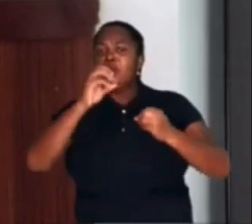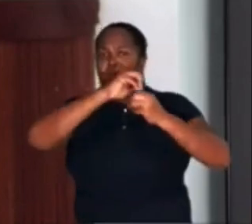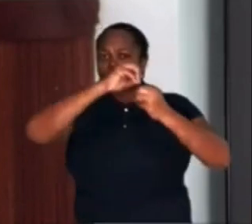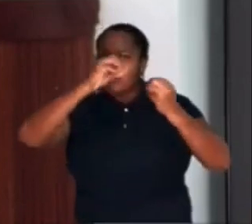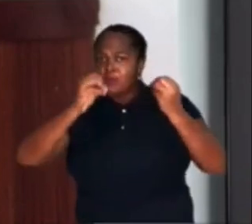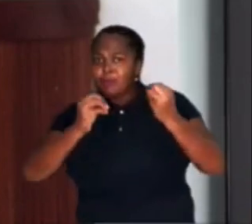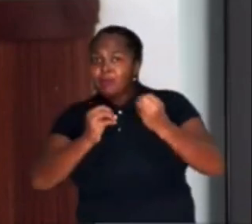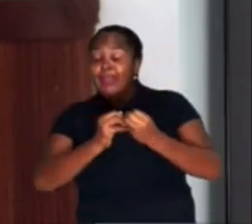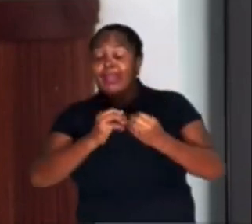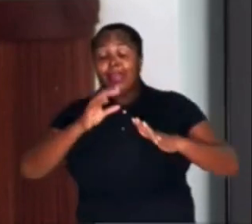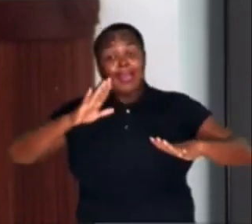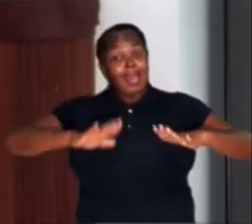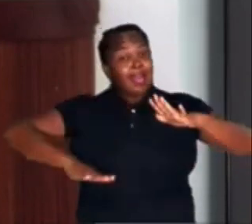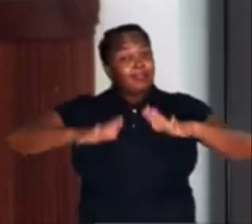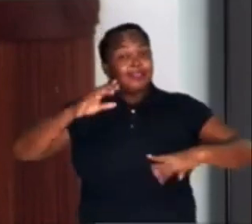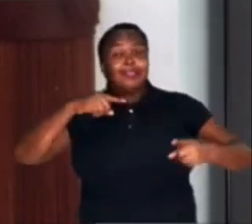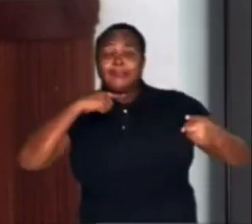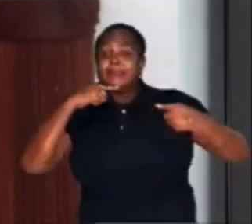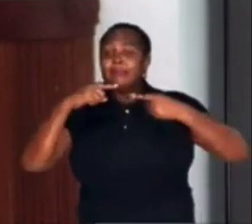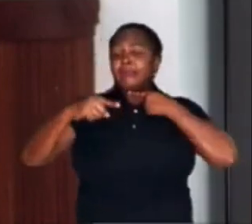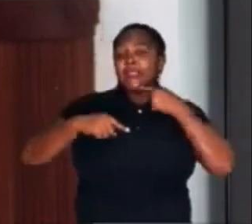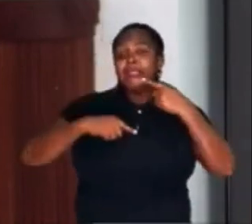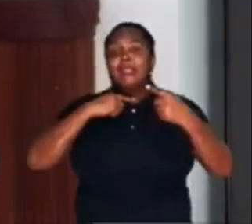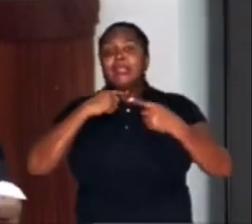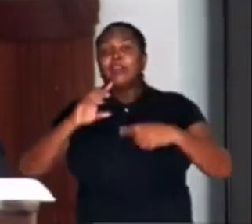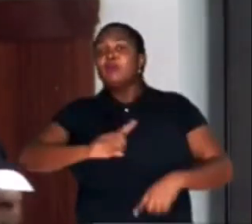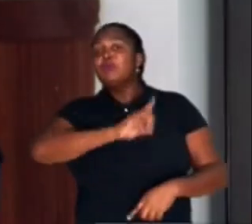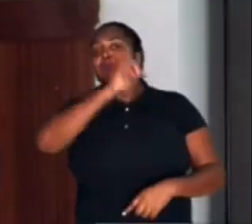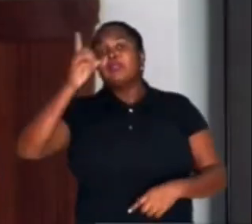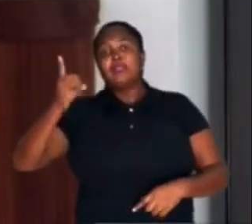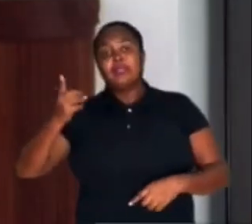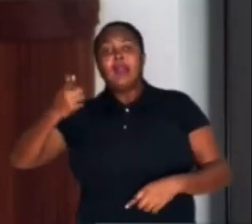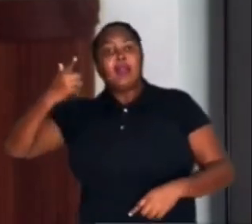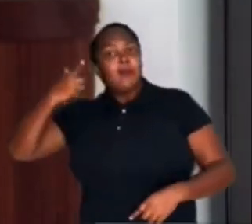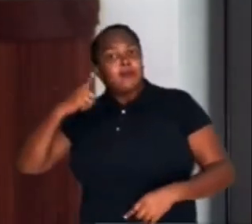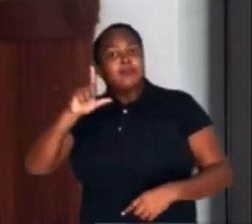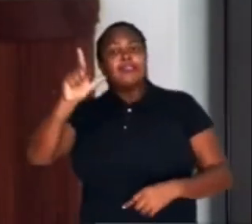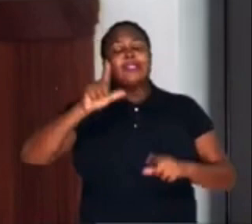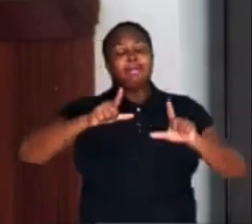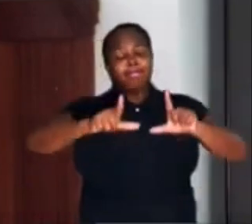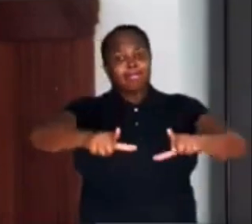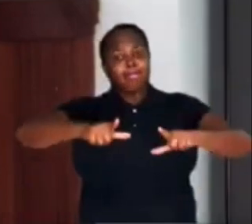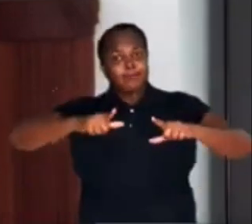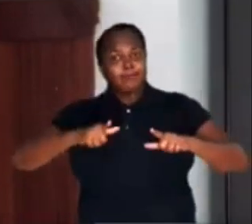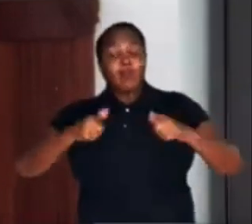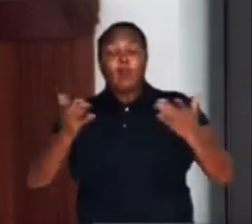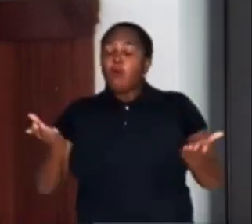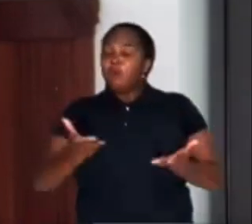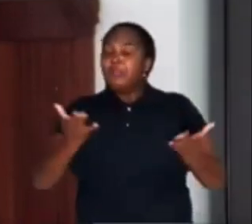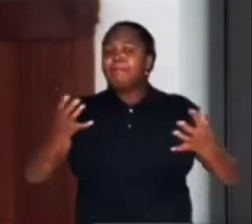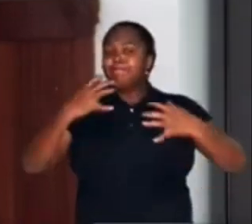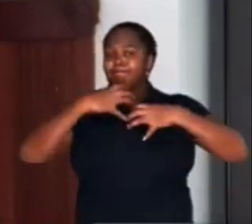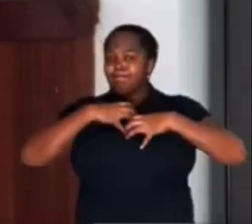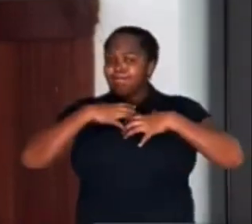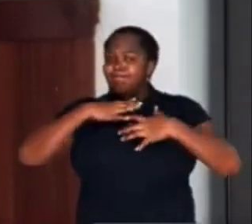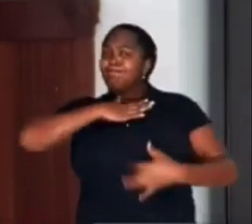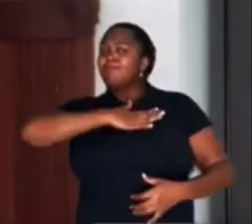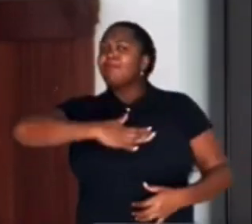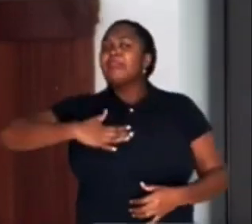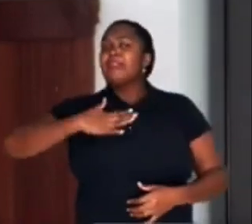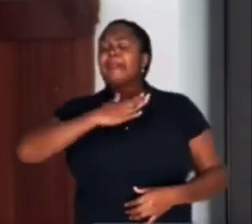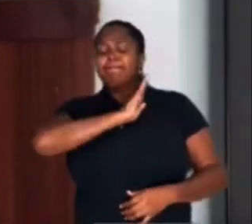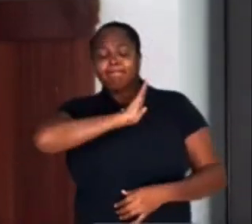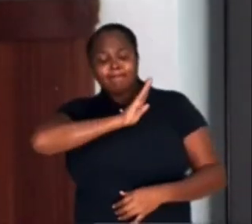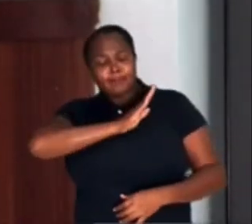honraria me fosse concedida um dia. Estou muito satisfeito, de coração,